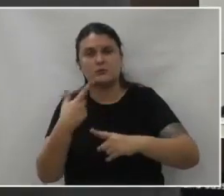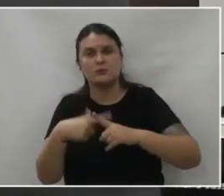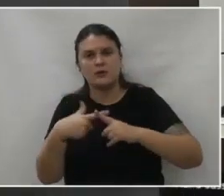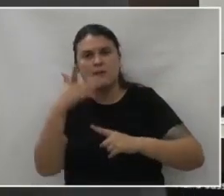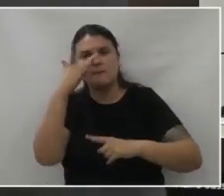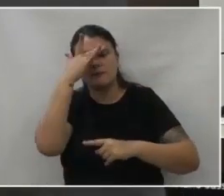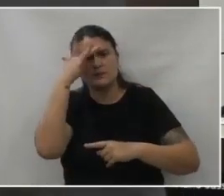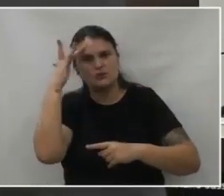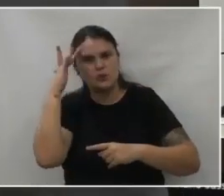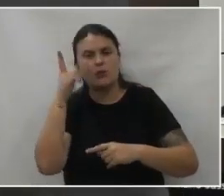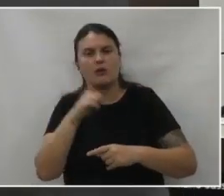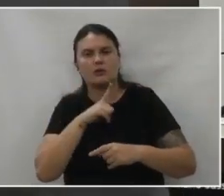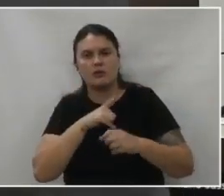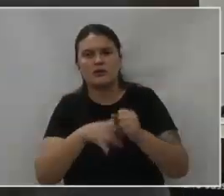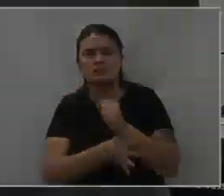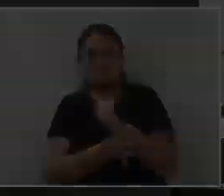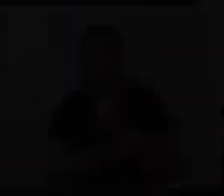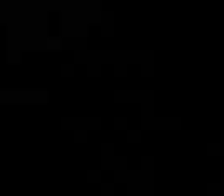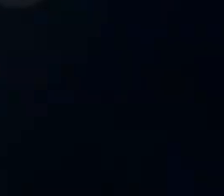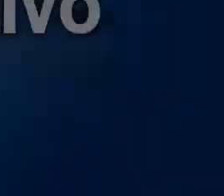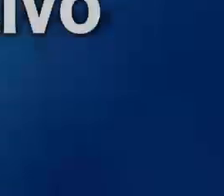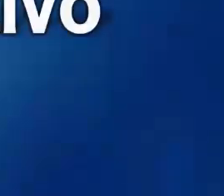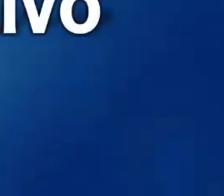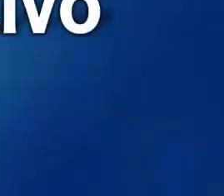as pessoas transitem por aqui com segurança.